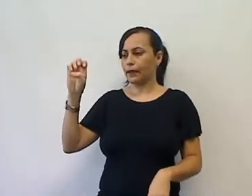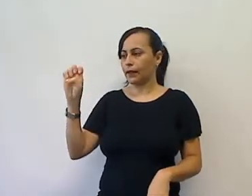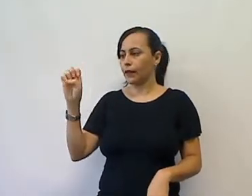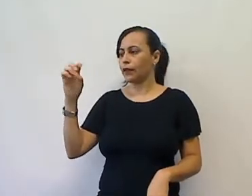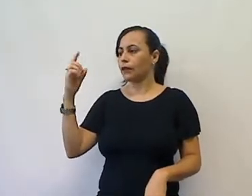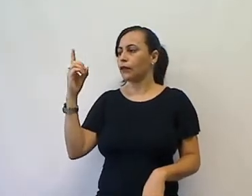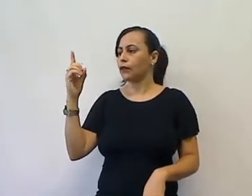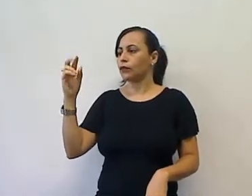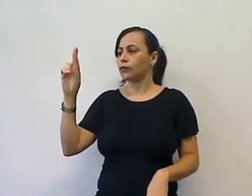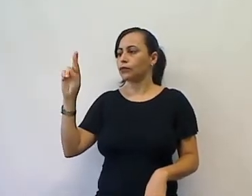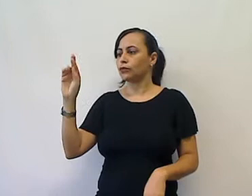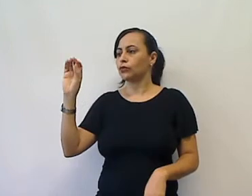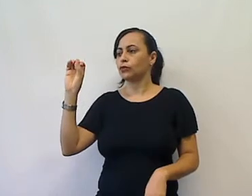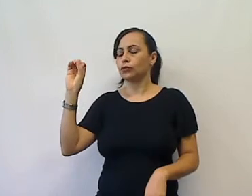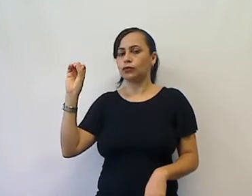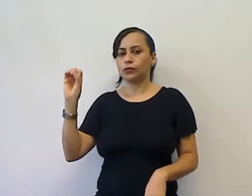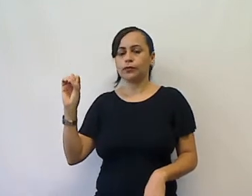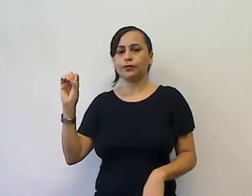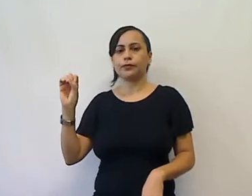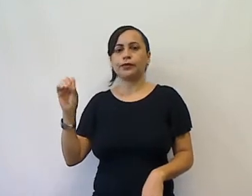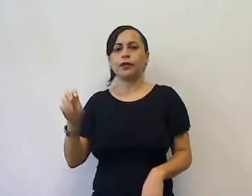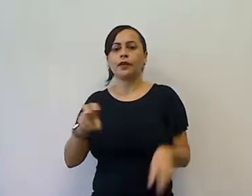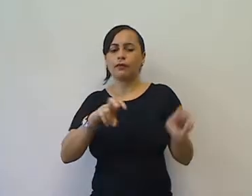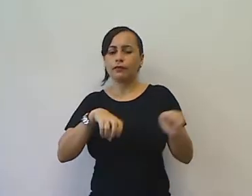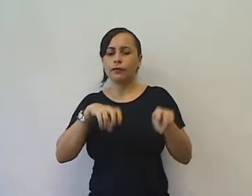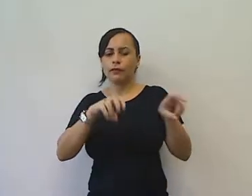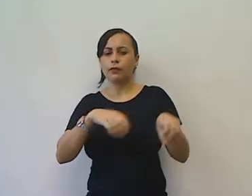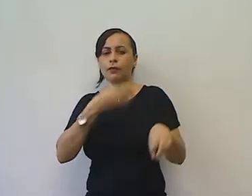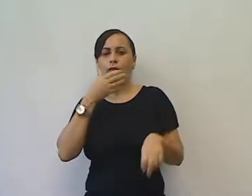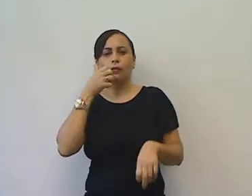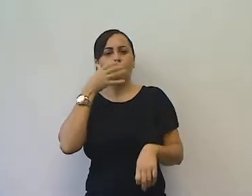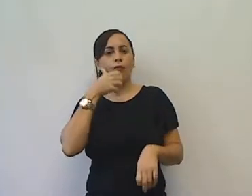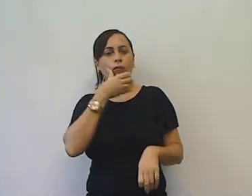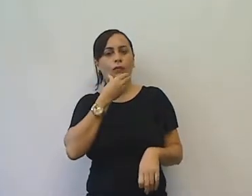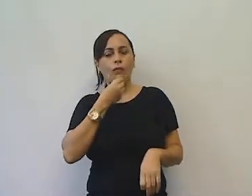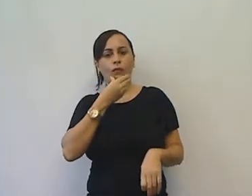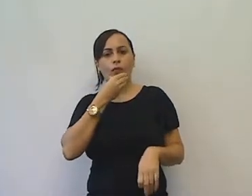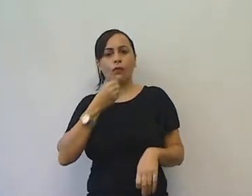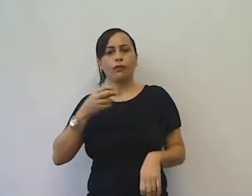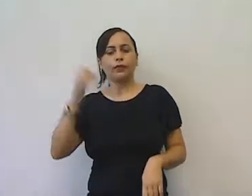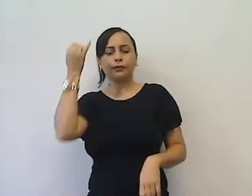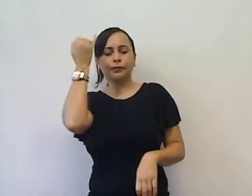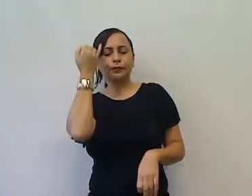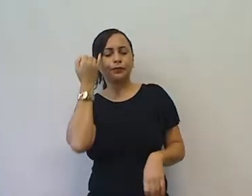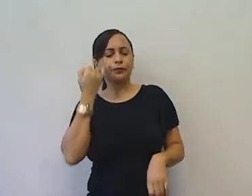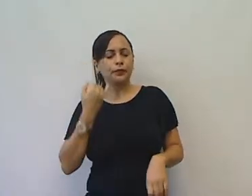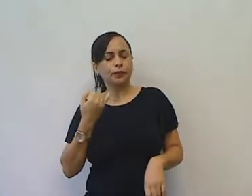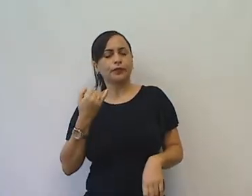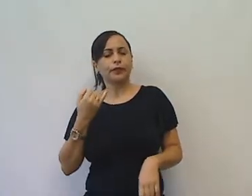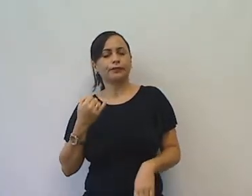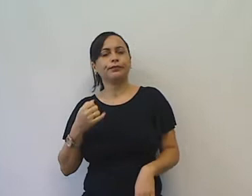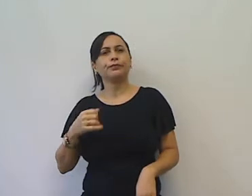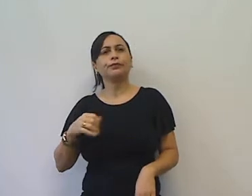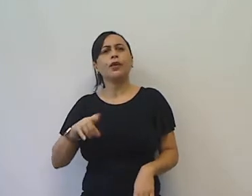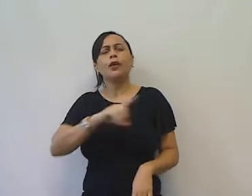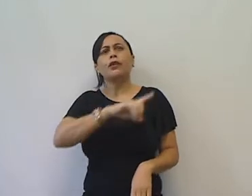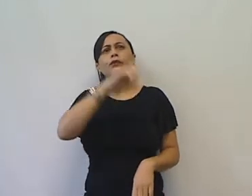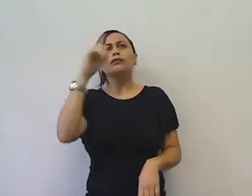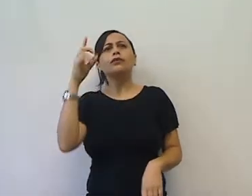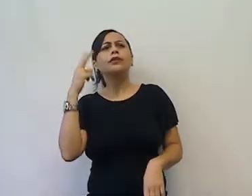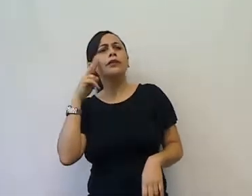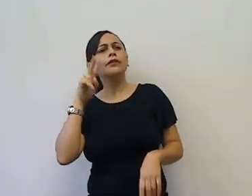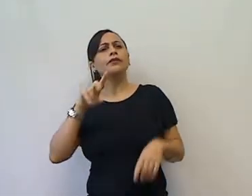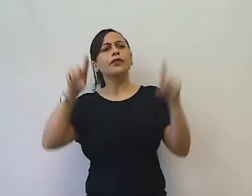nas suas andanças, lá pelo lado do Cafundó do Mato, ele avistou um armazém, esse lugar que vende de quase